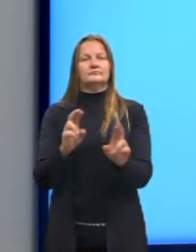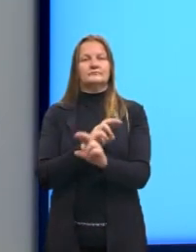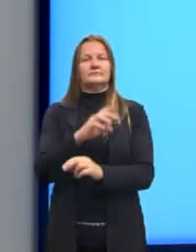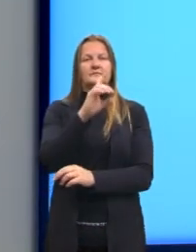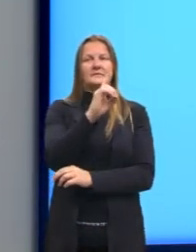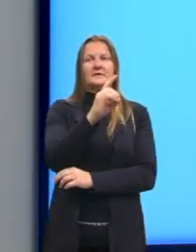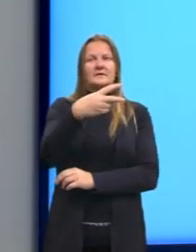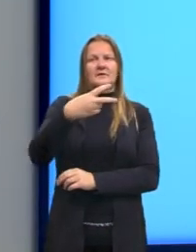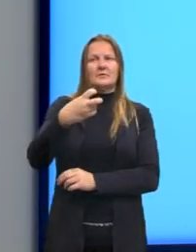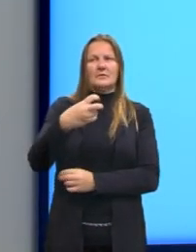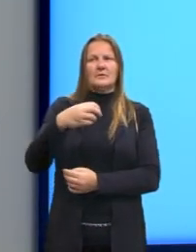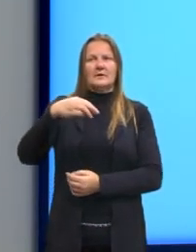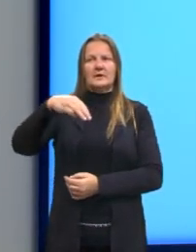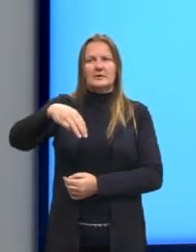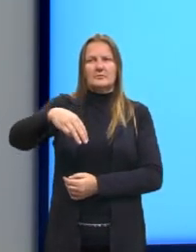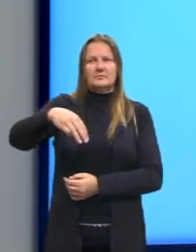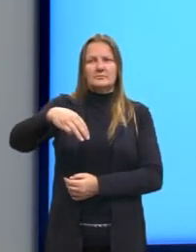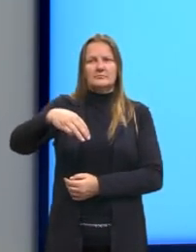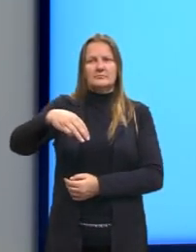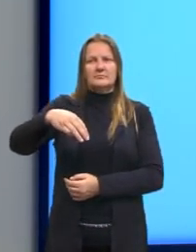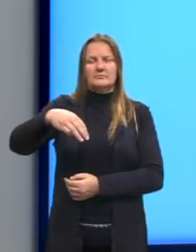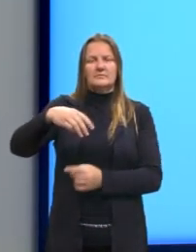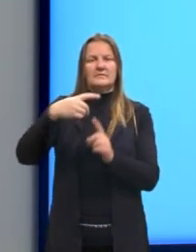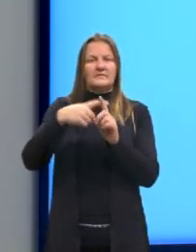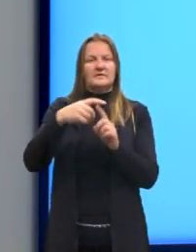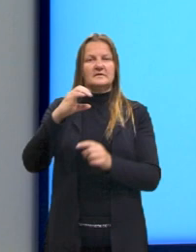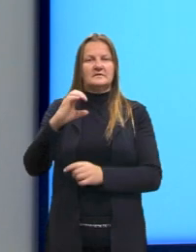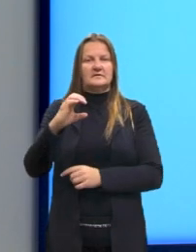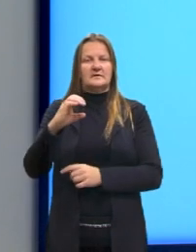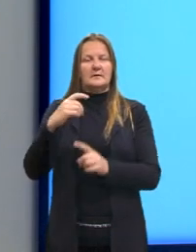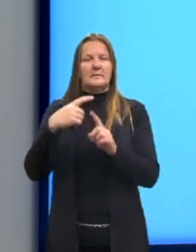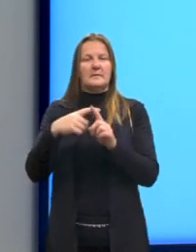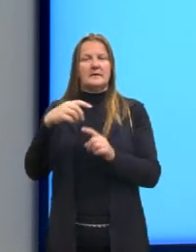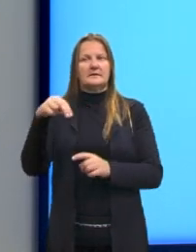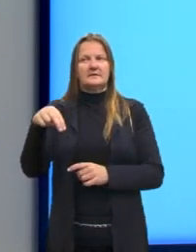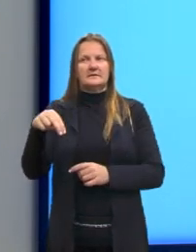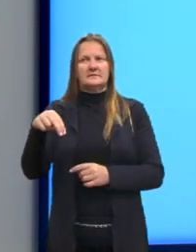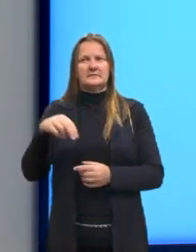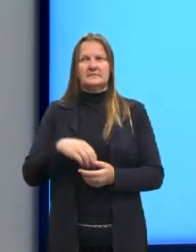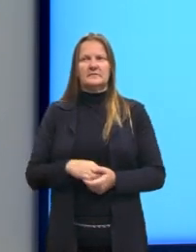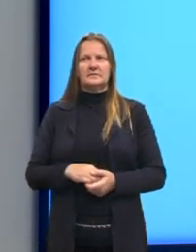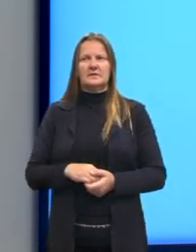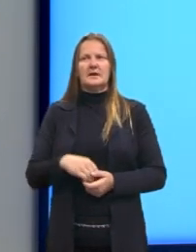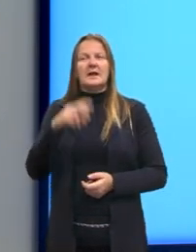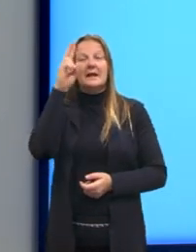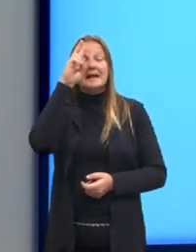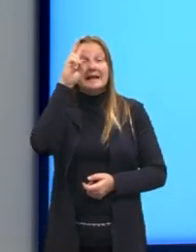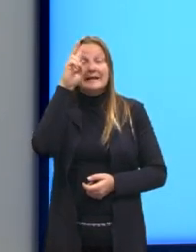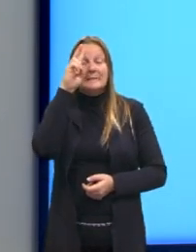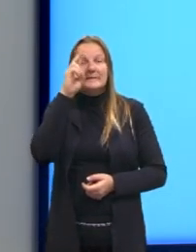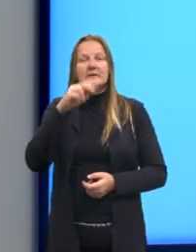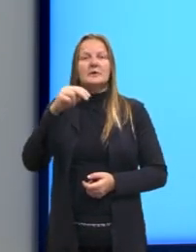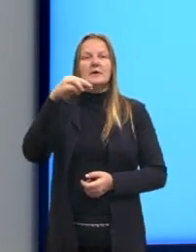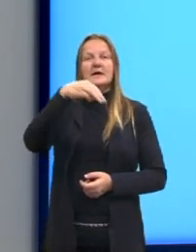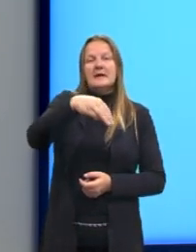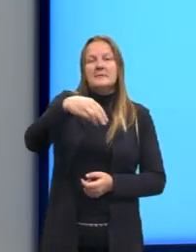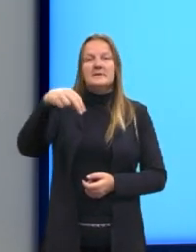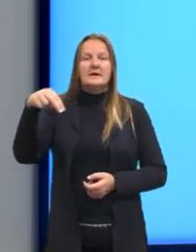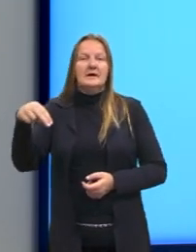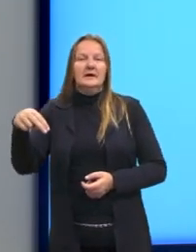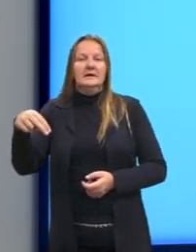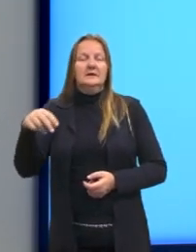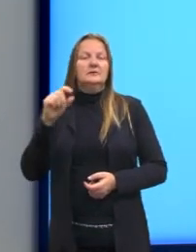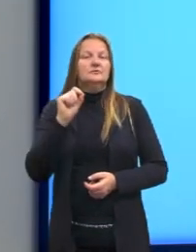é igual a M, vezes C, mais N. Lembrando que M e N são